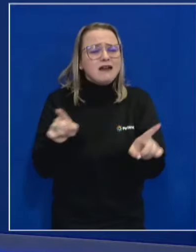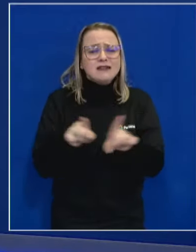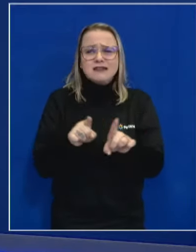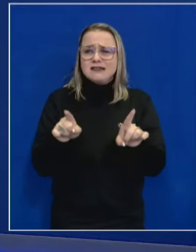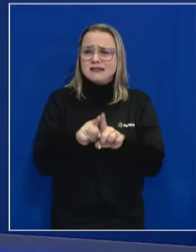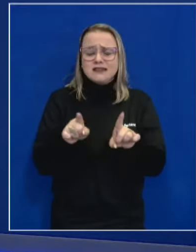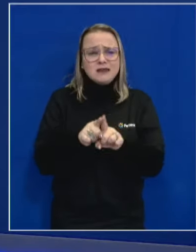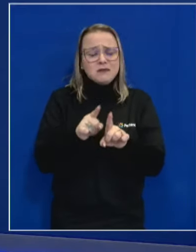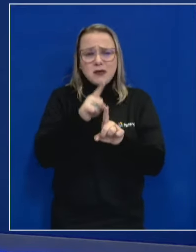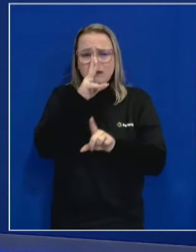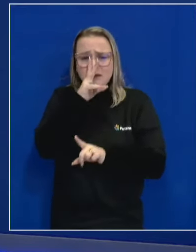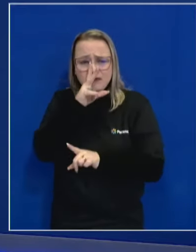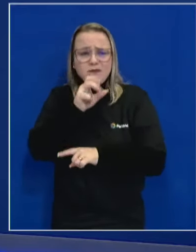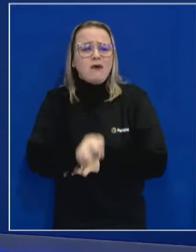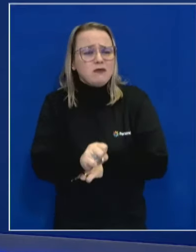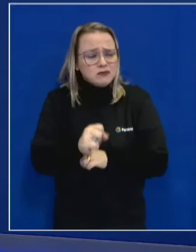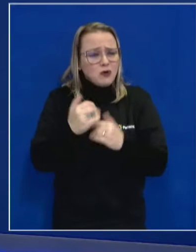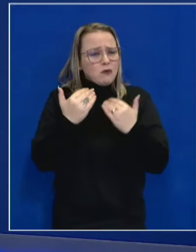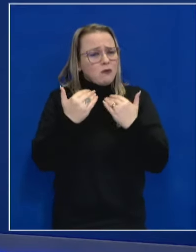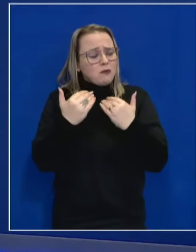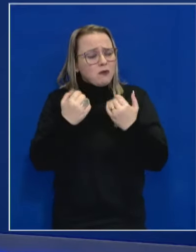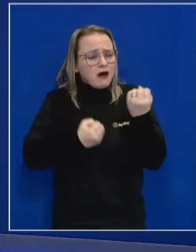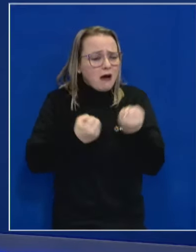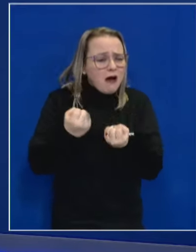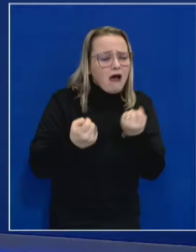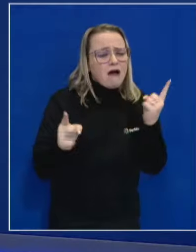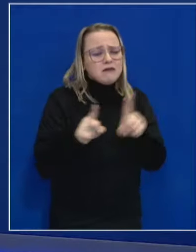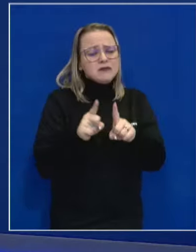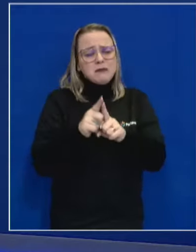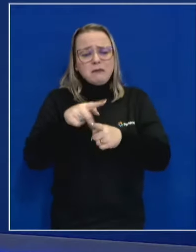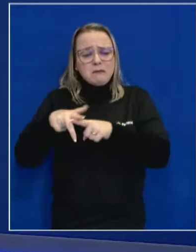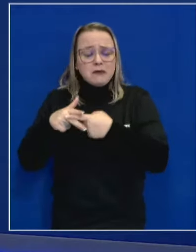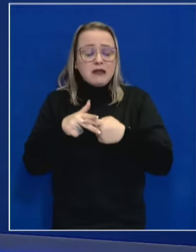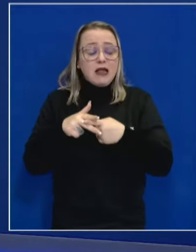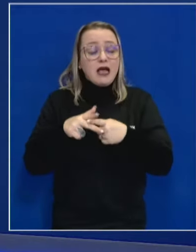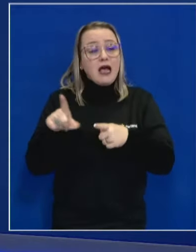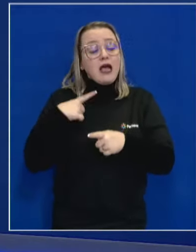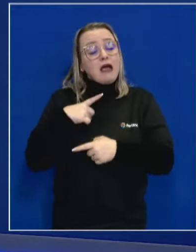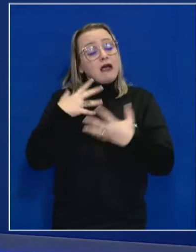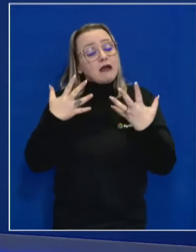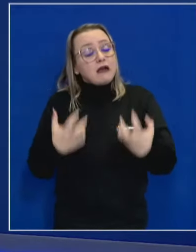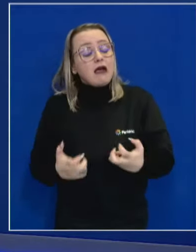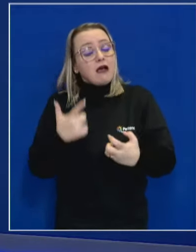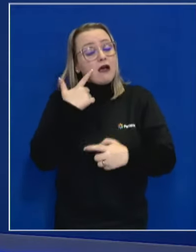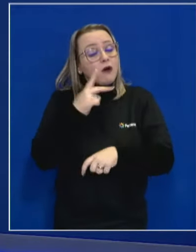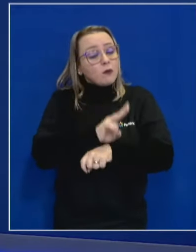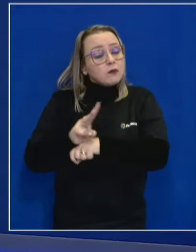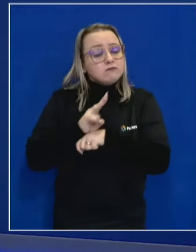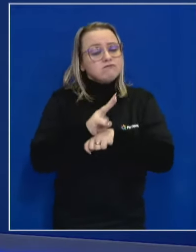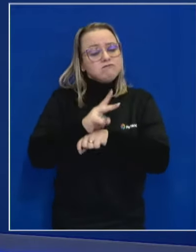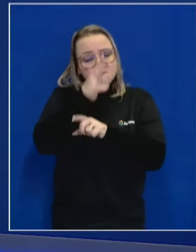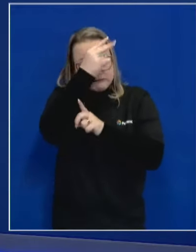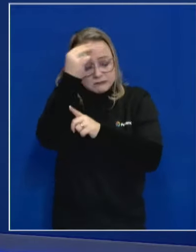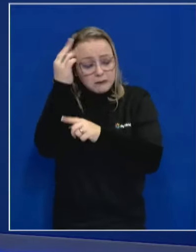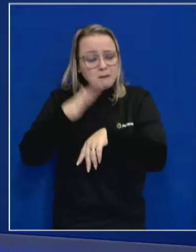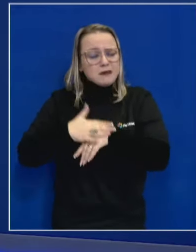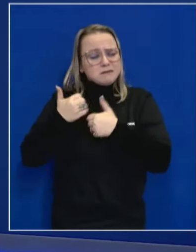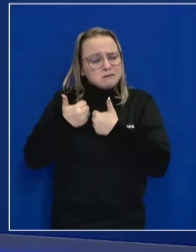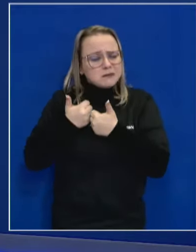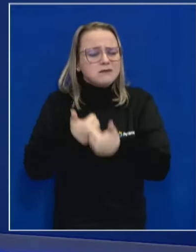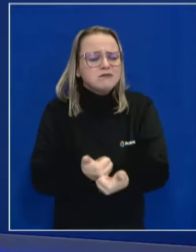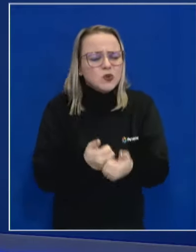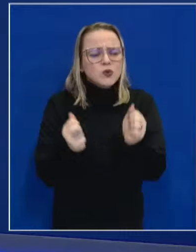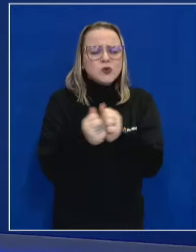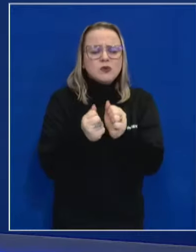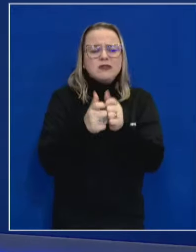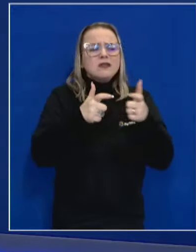robustecida com veículos e com equipamentos. Então nós queremos que a Guarda Municipal Porto Alegre possa estar mais presente, especialmente